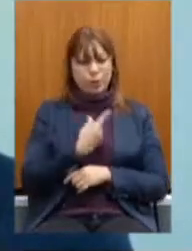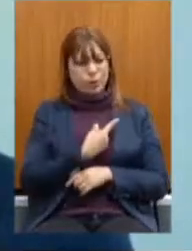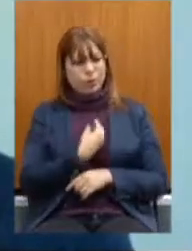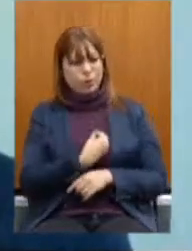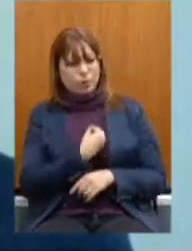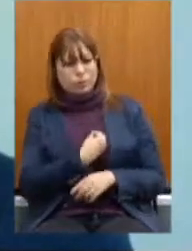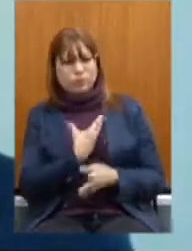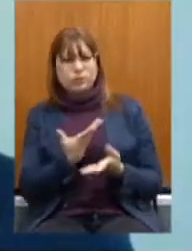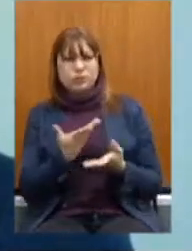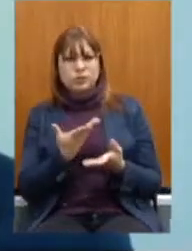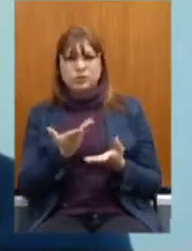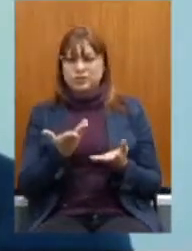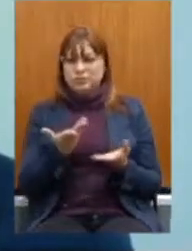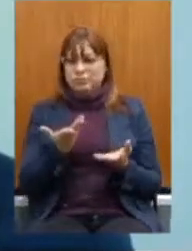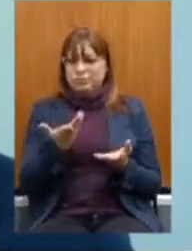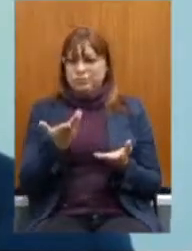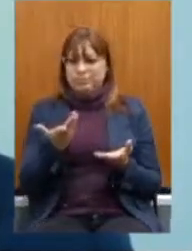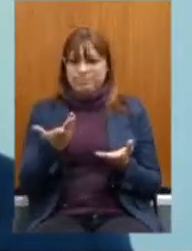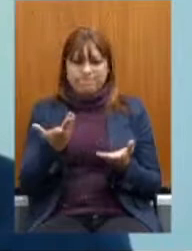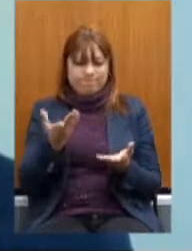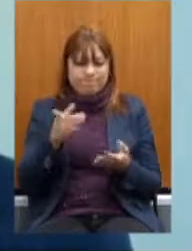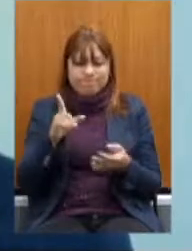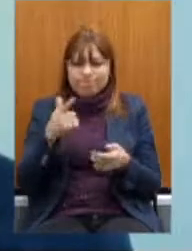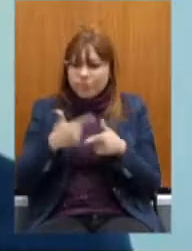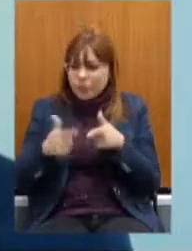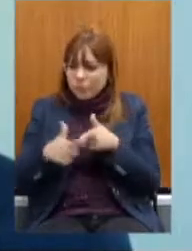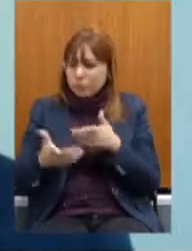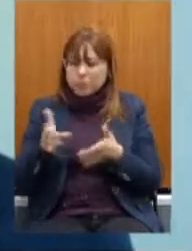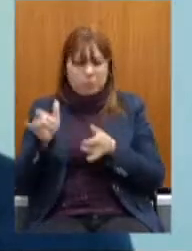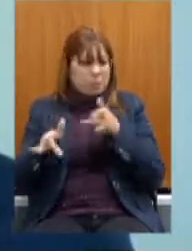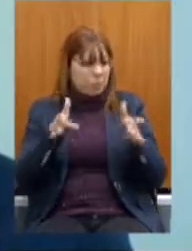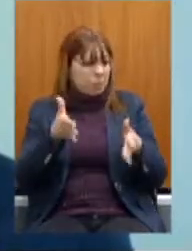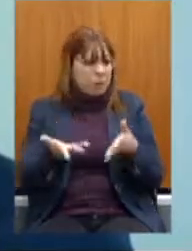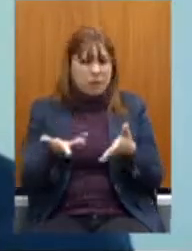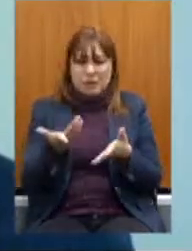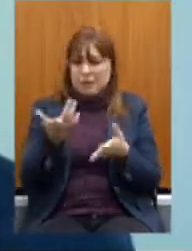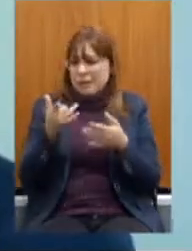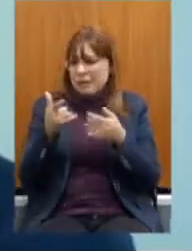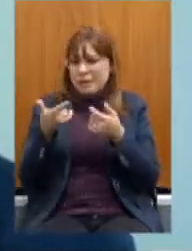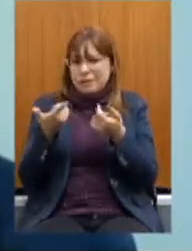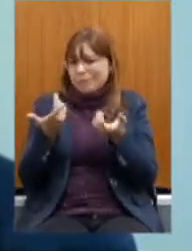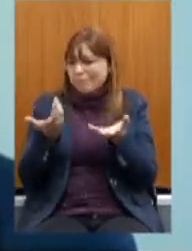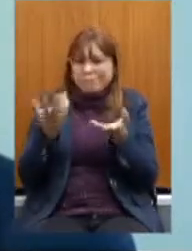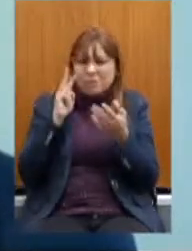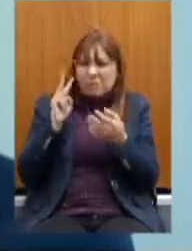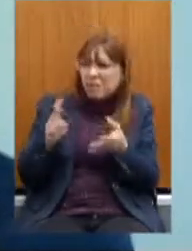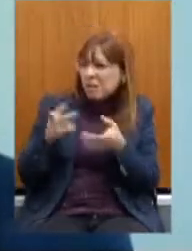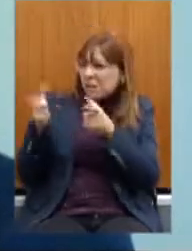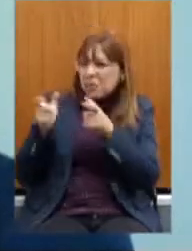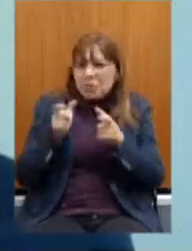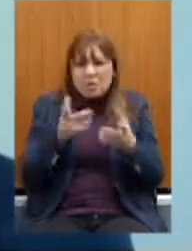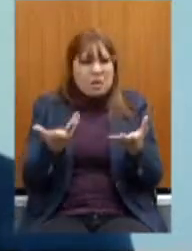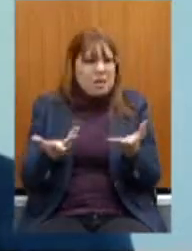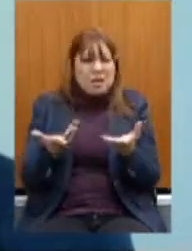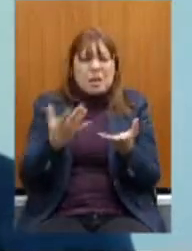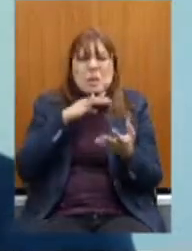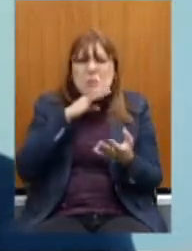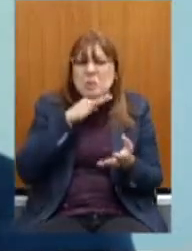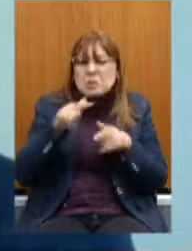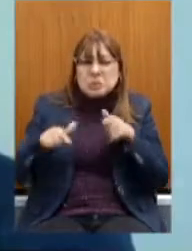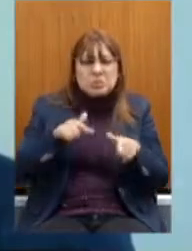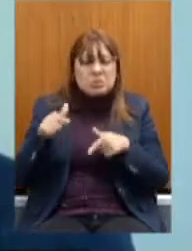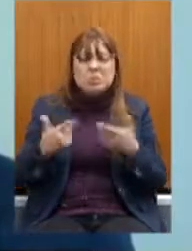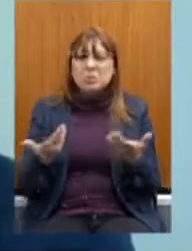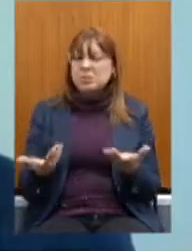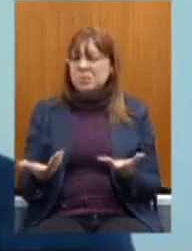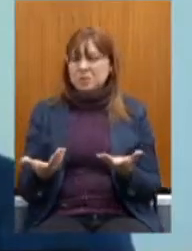situação De sucateamento Dos serviços públicos Haja visto O que já foi Exposto Pelos colegas E